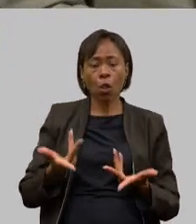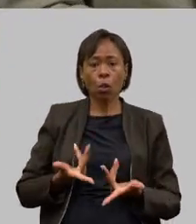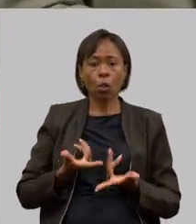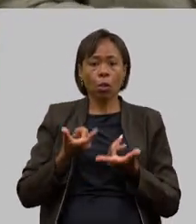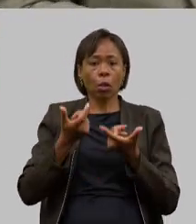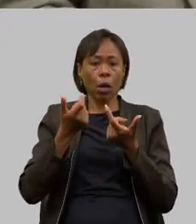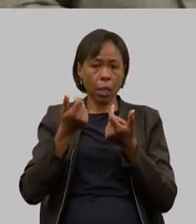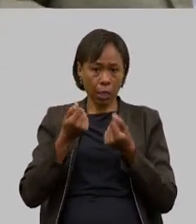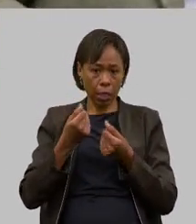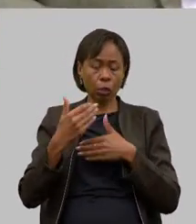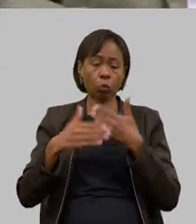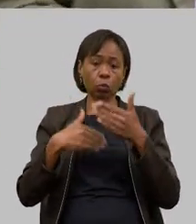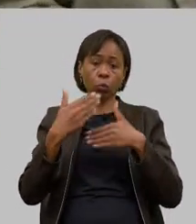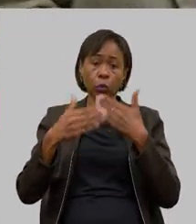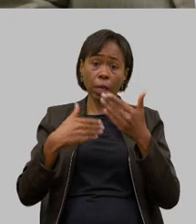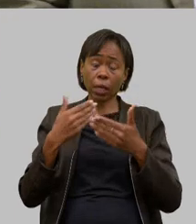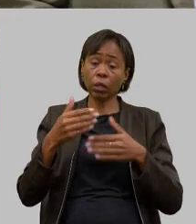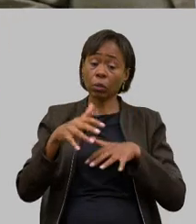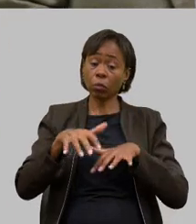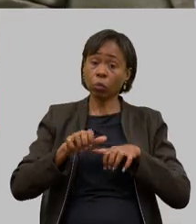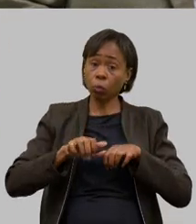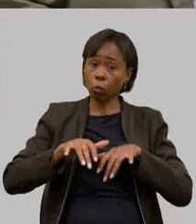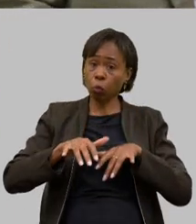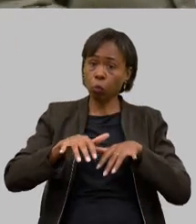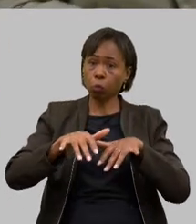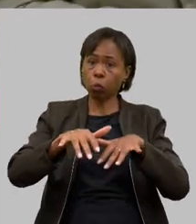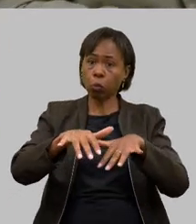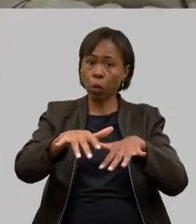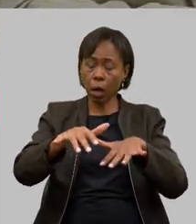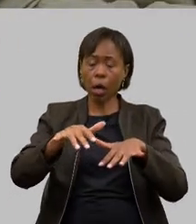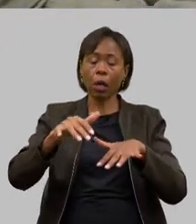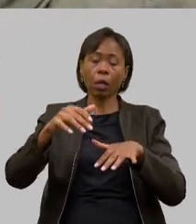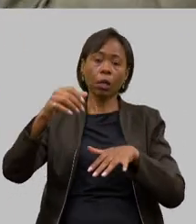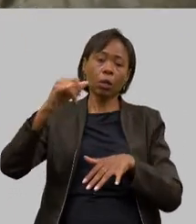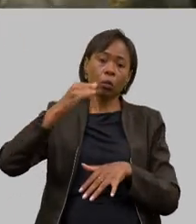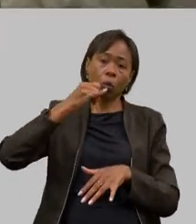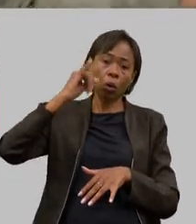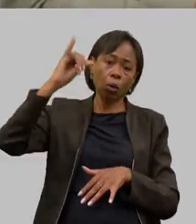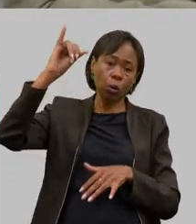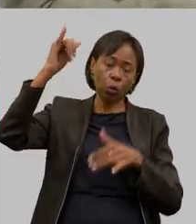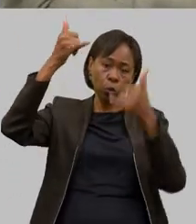empreendedores rurais ao sistema de rede elétrica da CEMIG